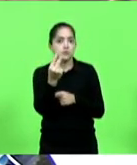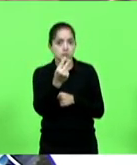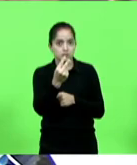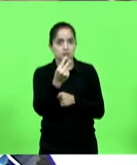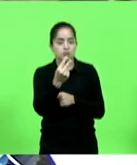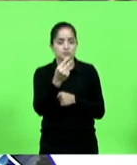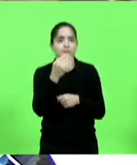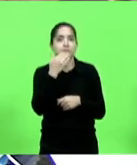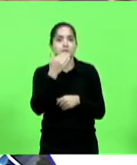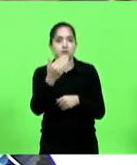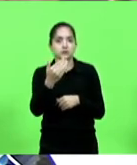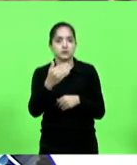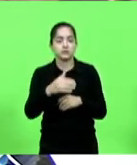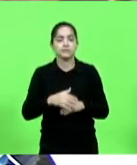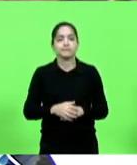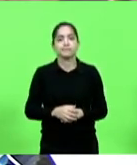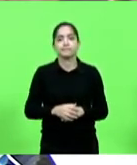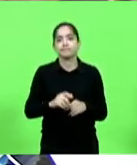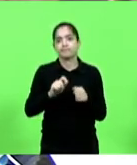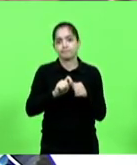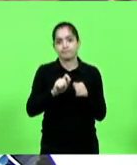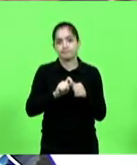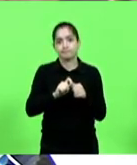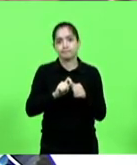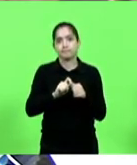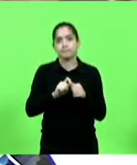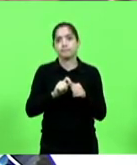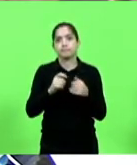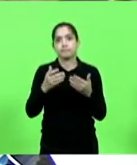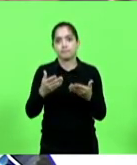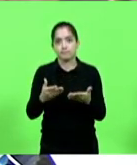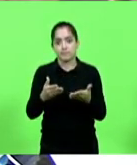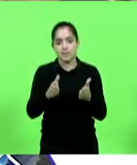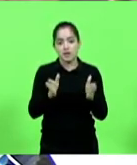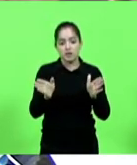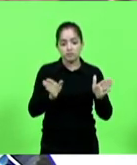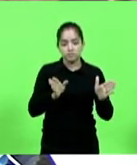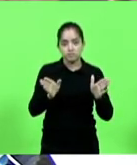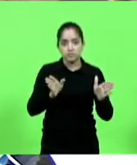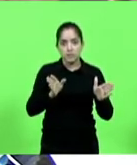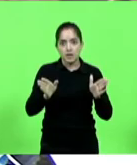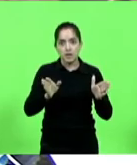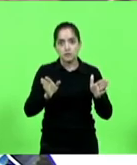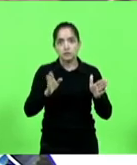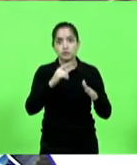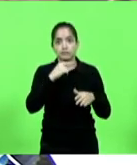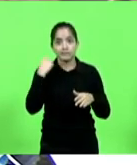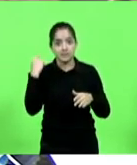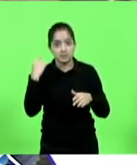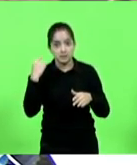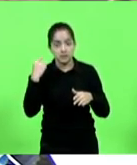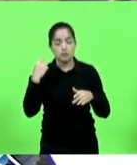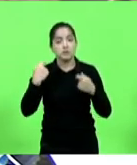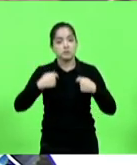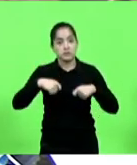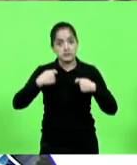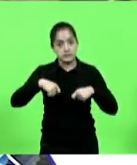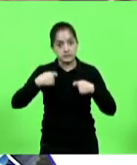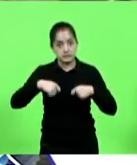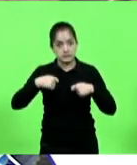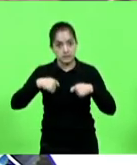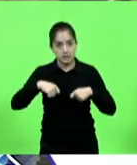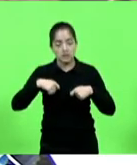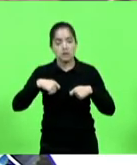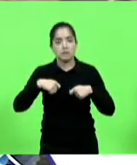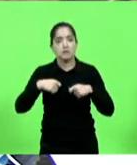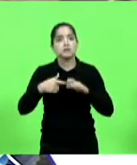informação no mesmo sentido que eu faço. Prescreveu-se o prazo de 15 dias em que o governo deveria ter dado, se